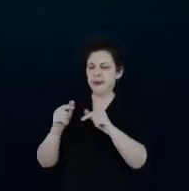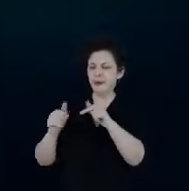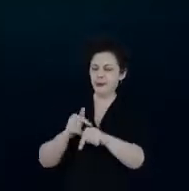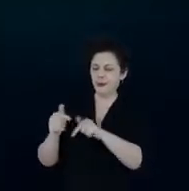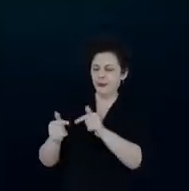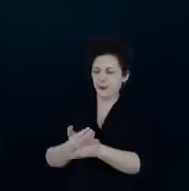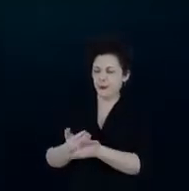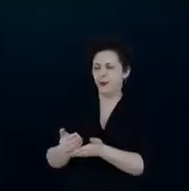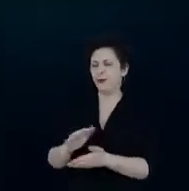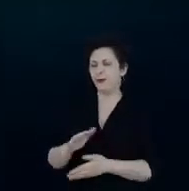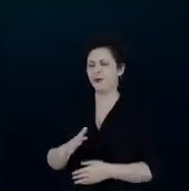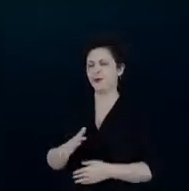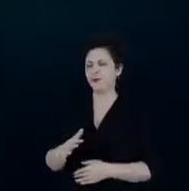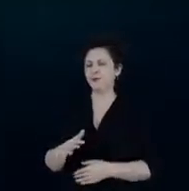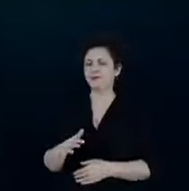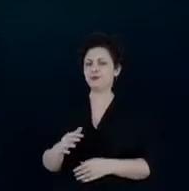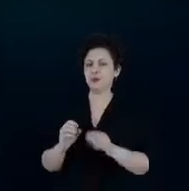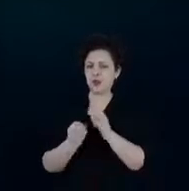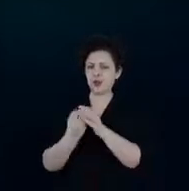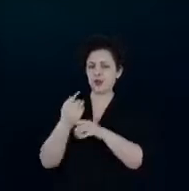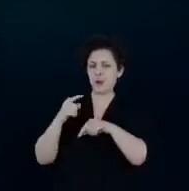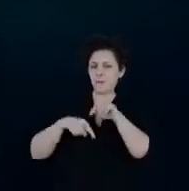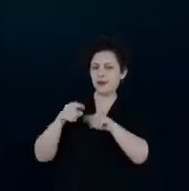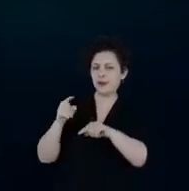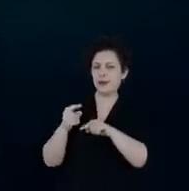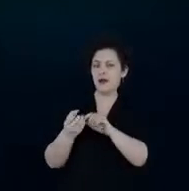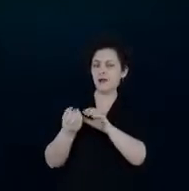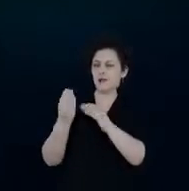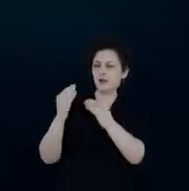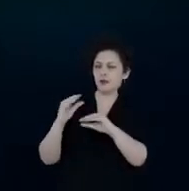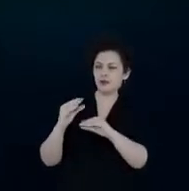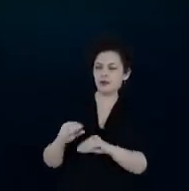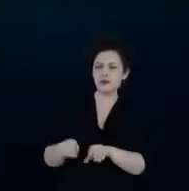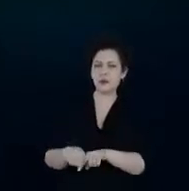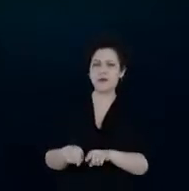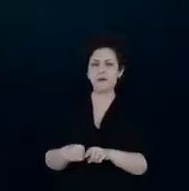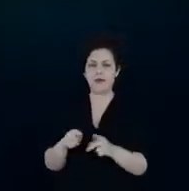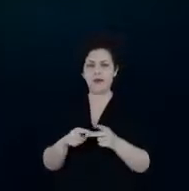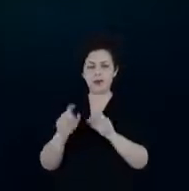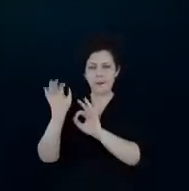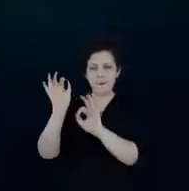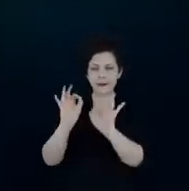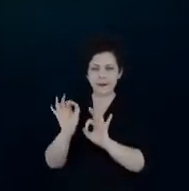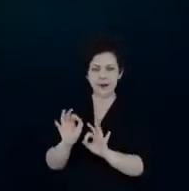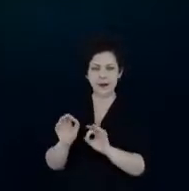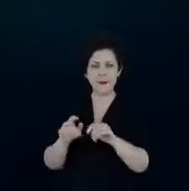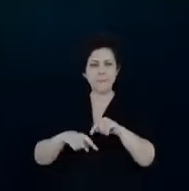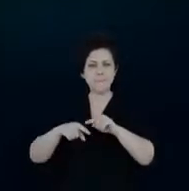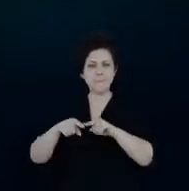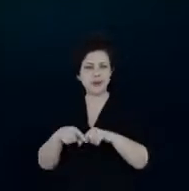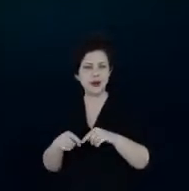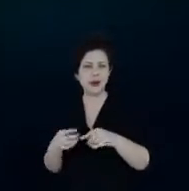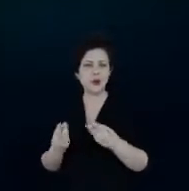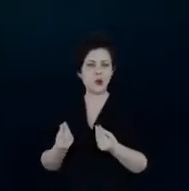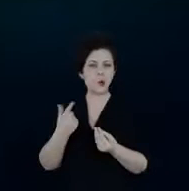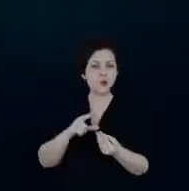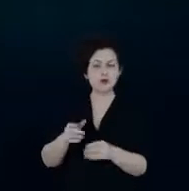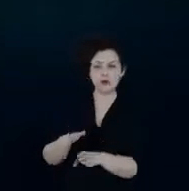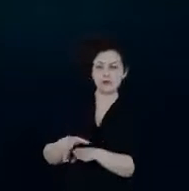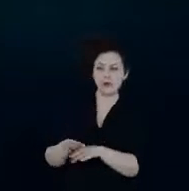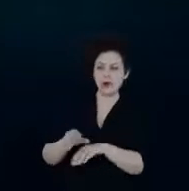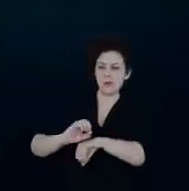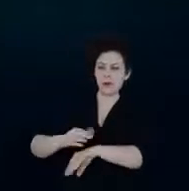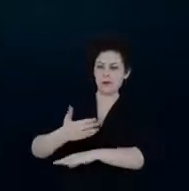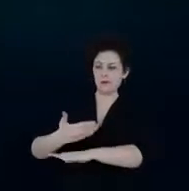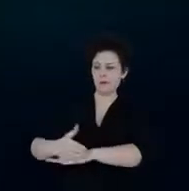de formatação dos materiais, para poder instruir e capacitar